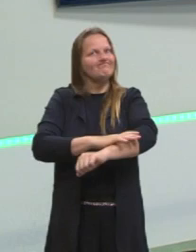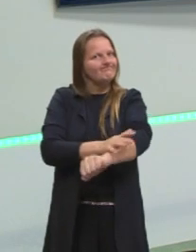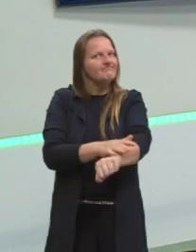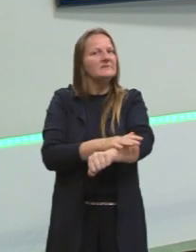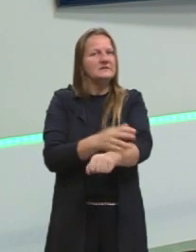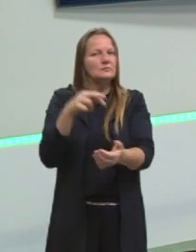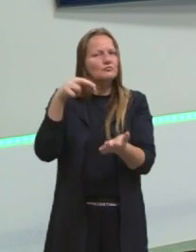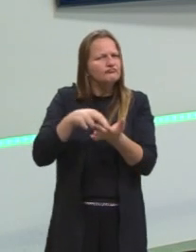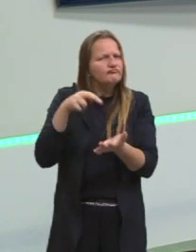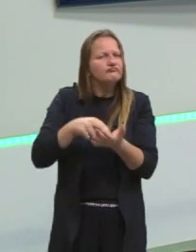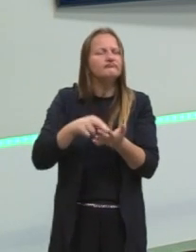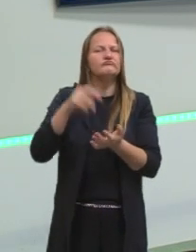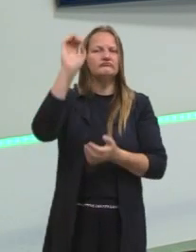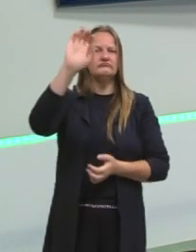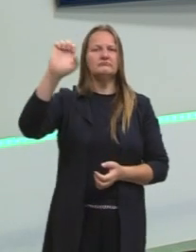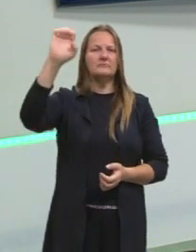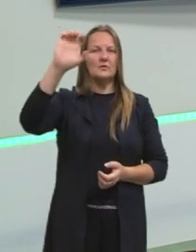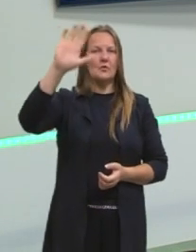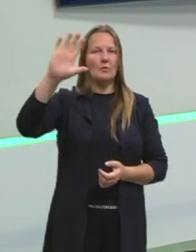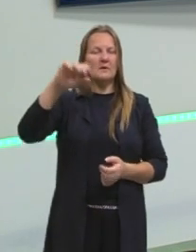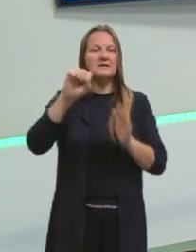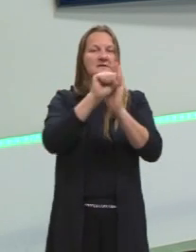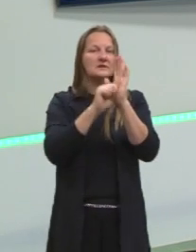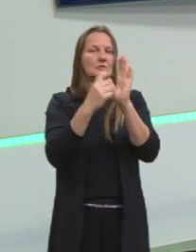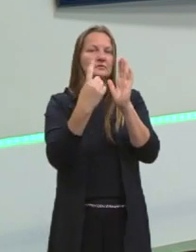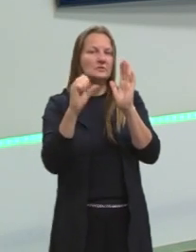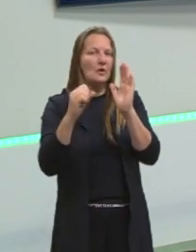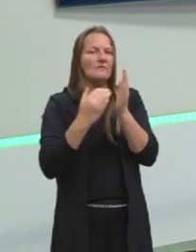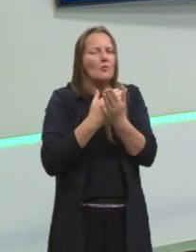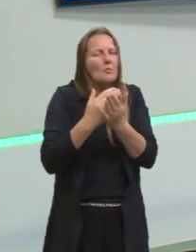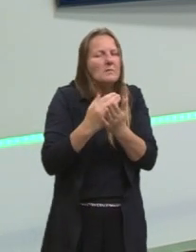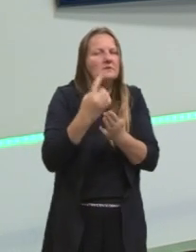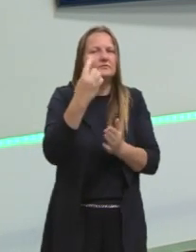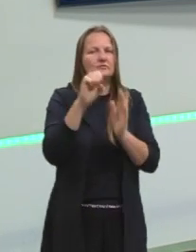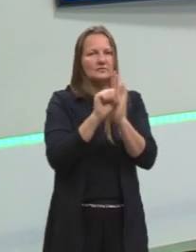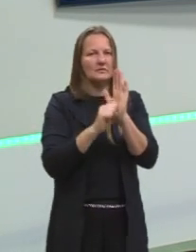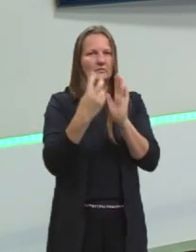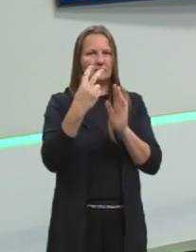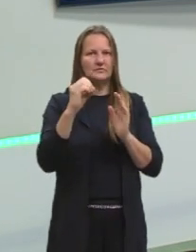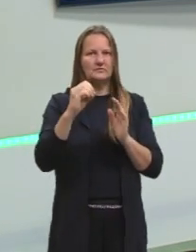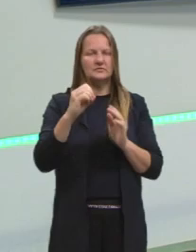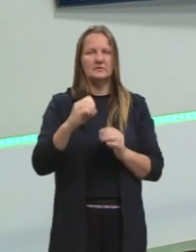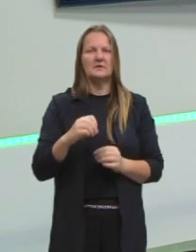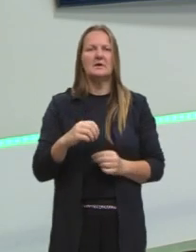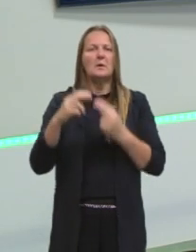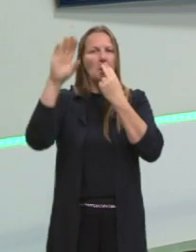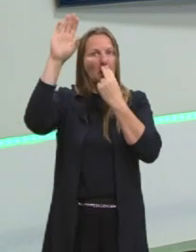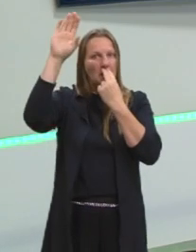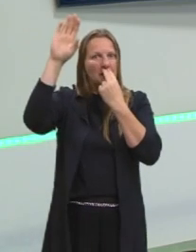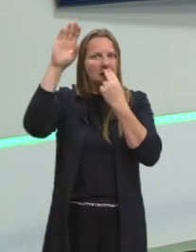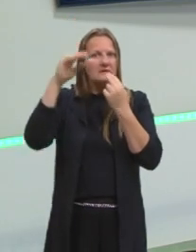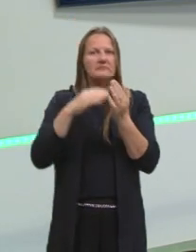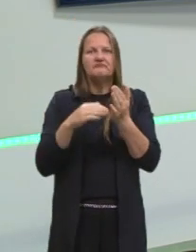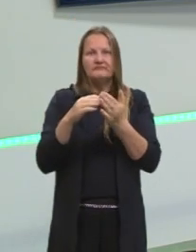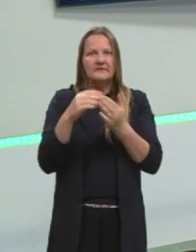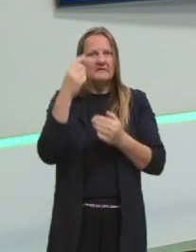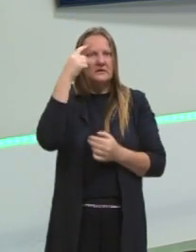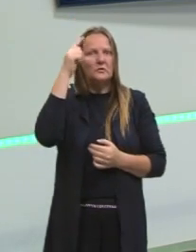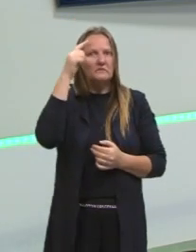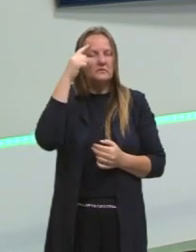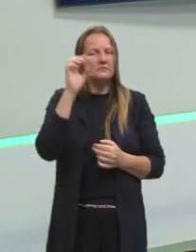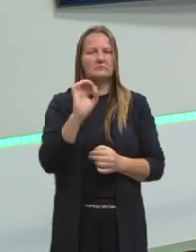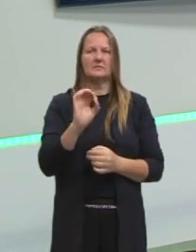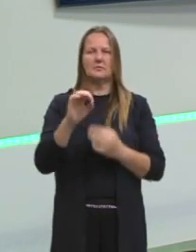realidade na Europa no século XIX, no início do século XX. Então, a gente não pode pensar que foi o Hitler que inventou isso e enganou todos os alemães.